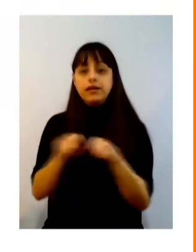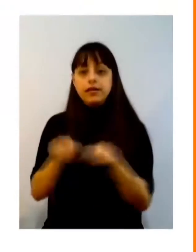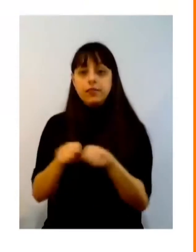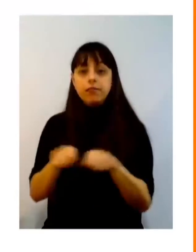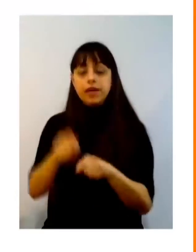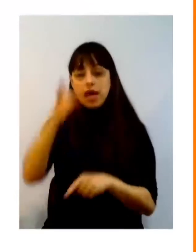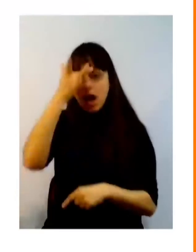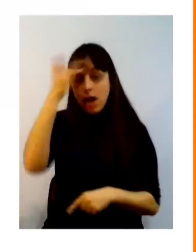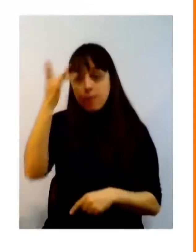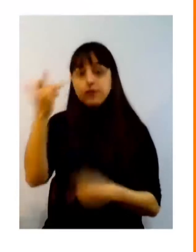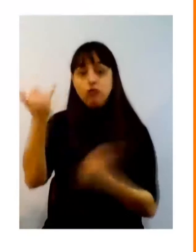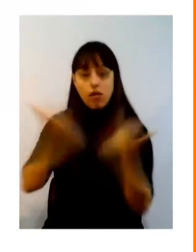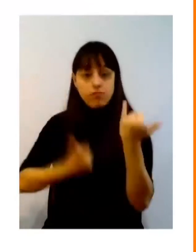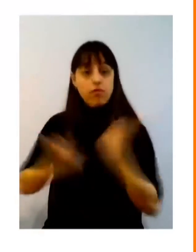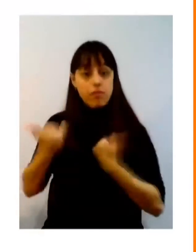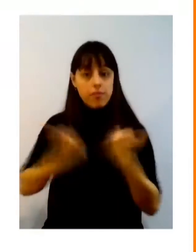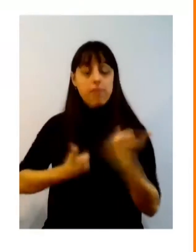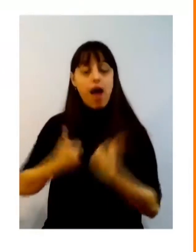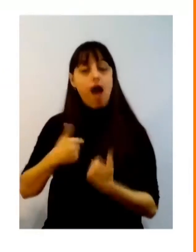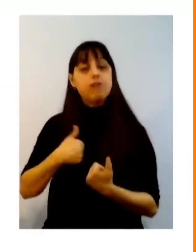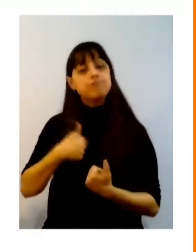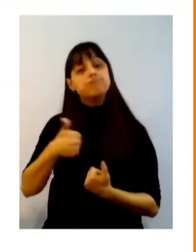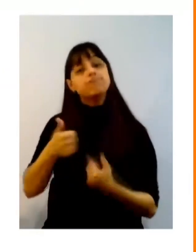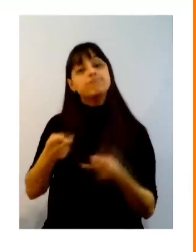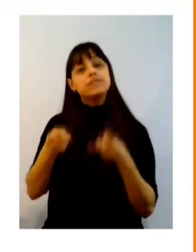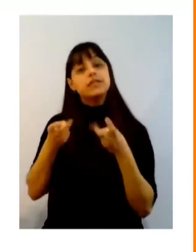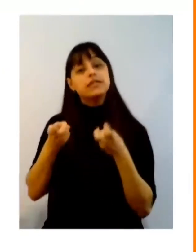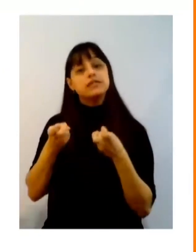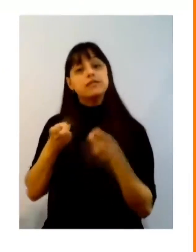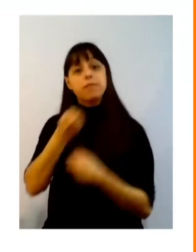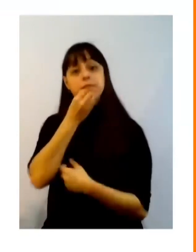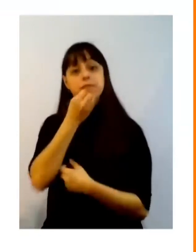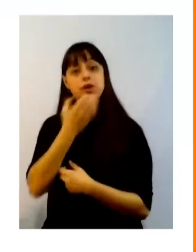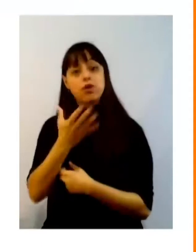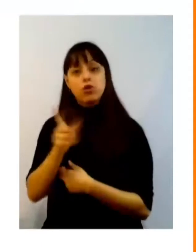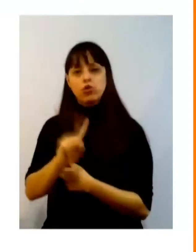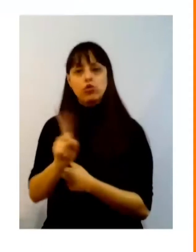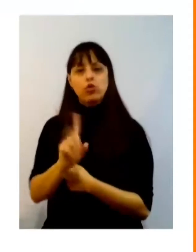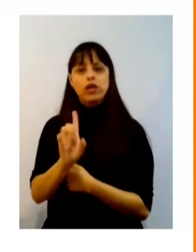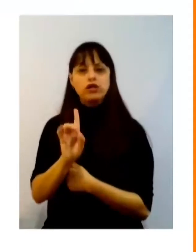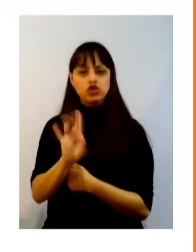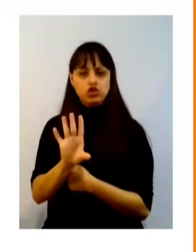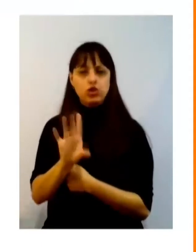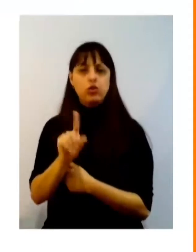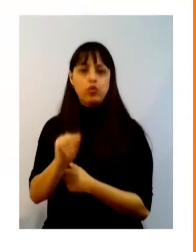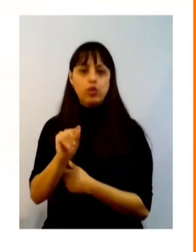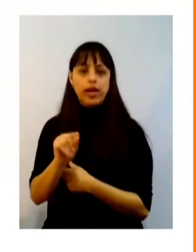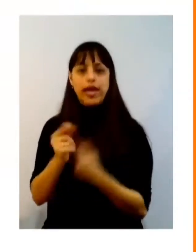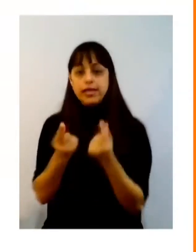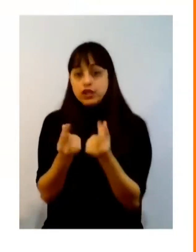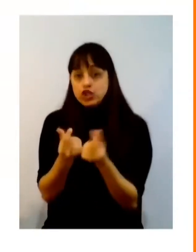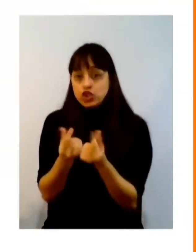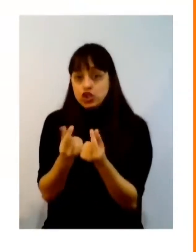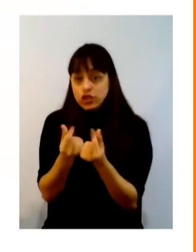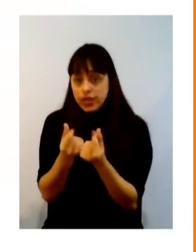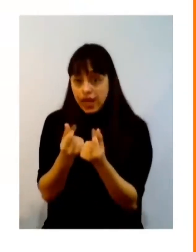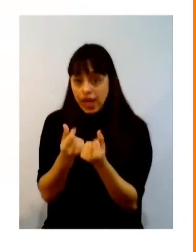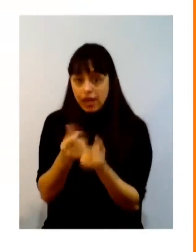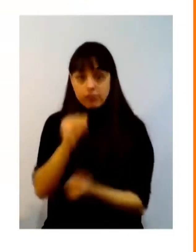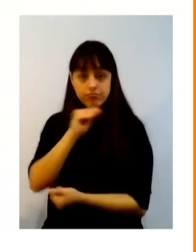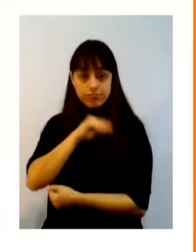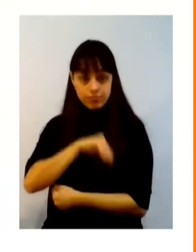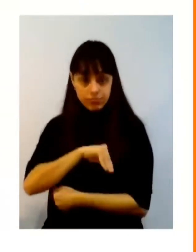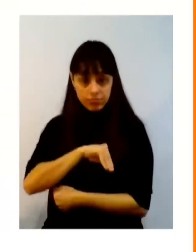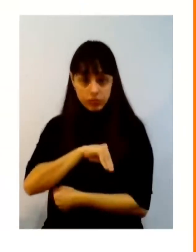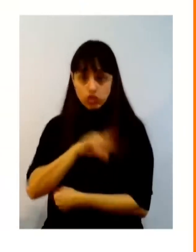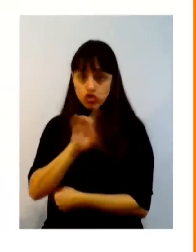eu vi o quanto era importante porque exatamente isso não era questão só da perspectiva de fazer o dinheiro de quanto a pessoa vendia na feira preta aquilo